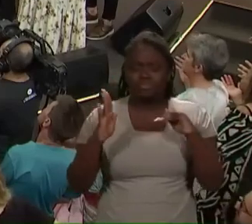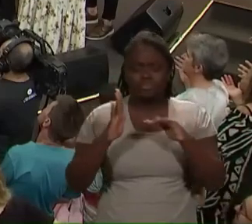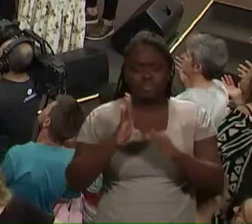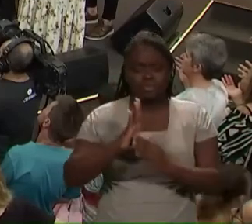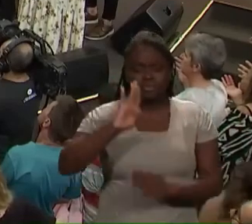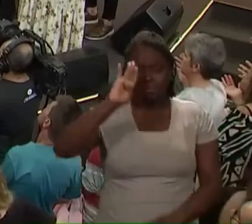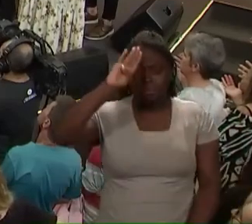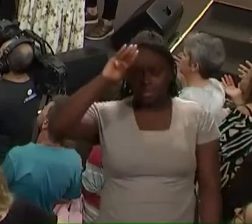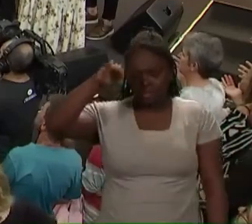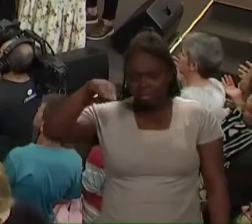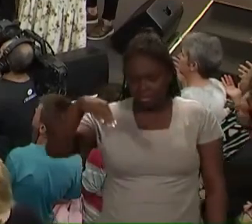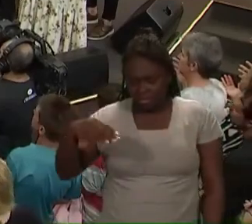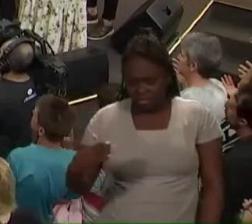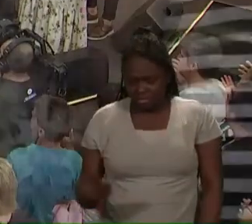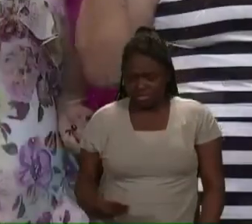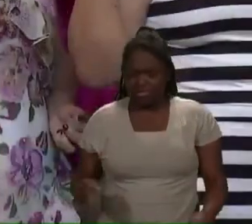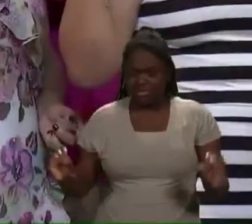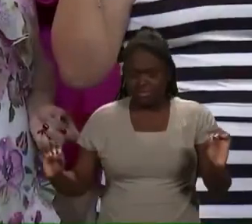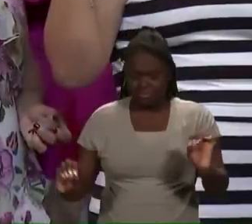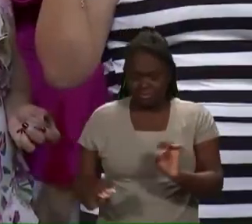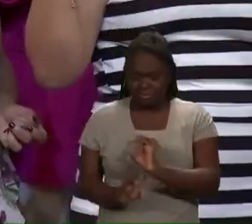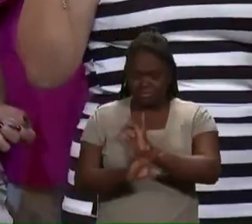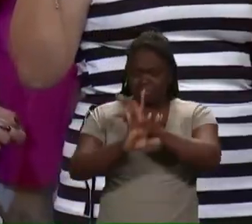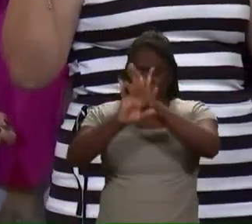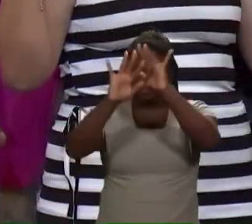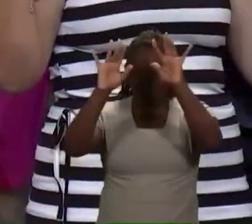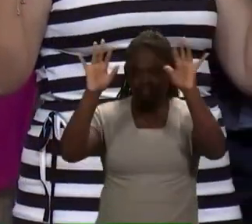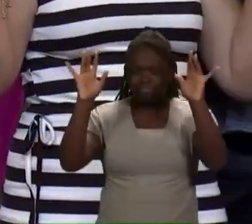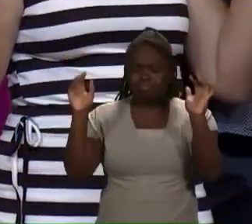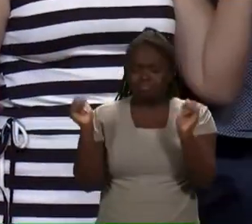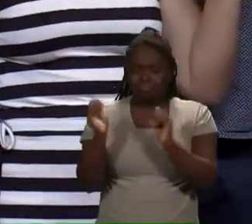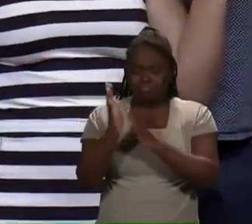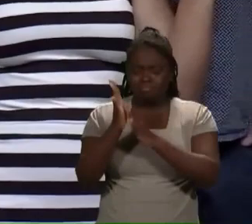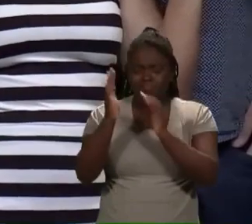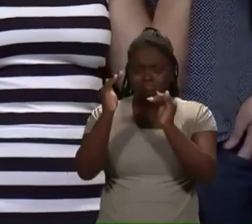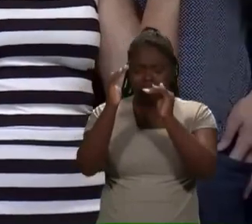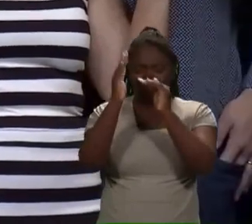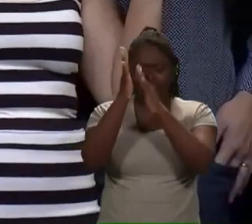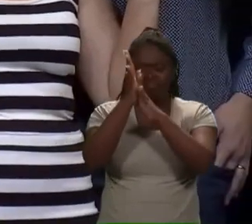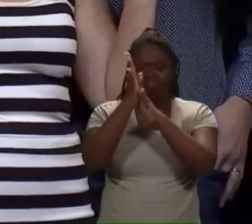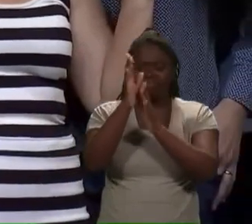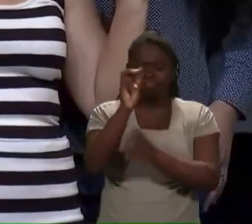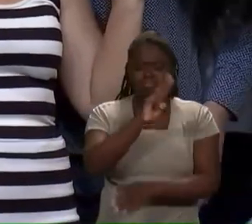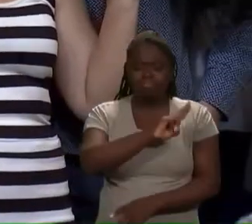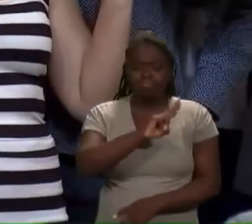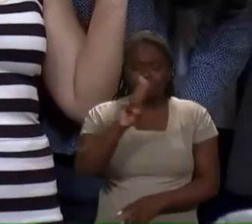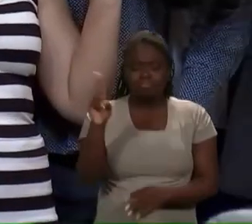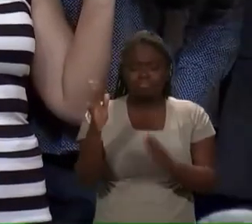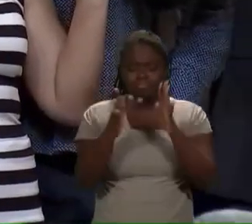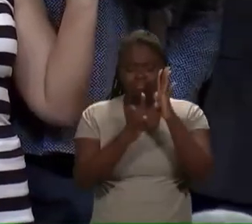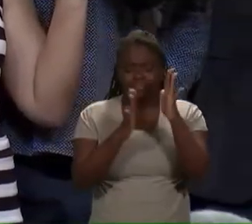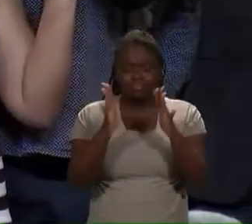Toda glória e todo louvor. Em o nome de Jesus.